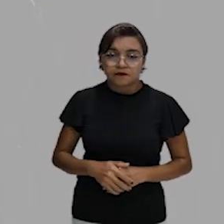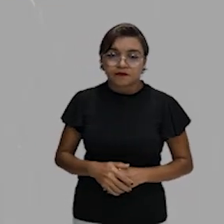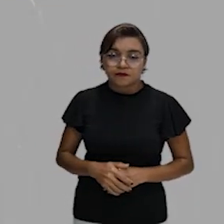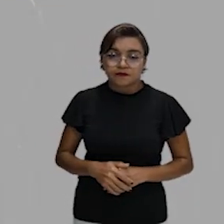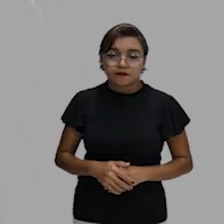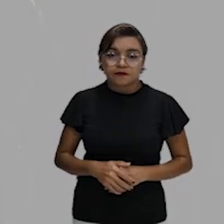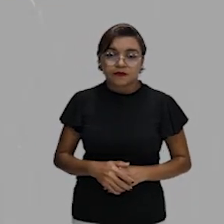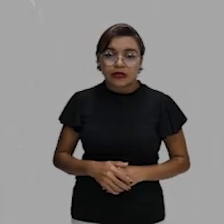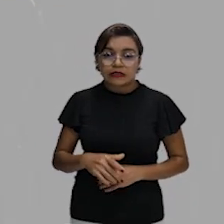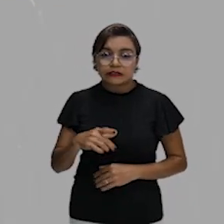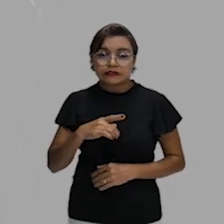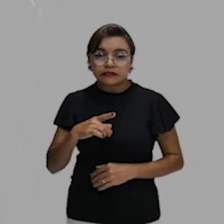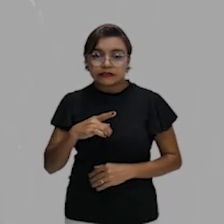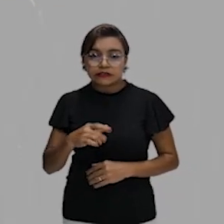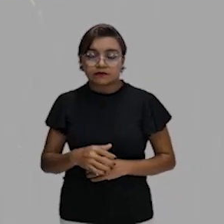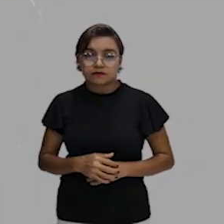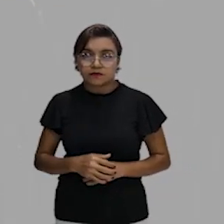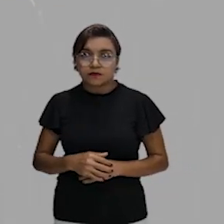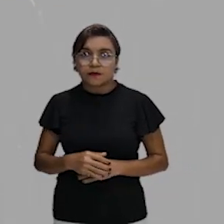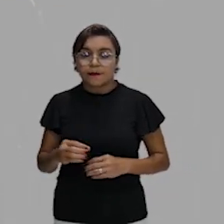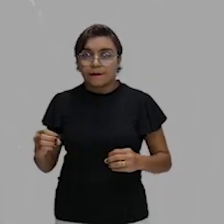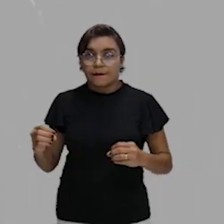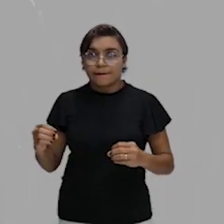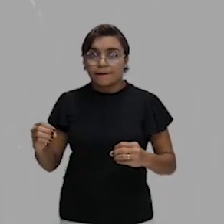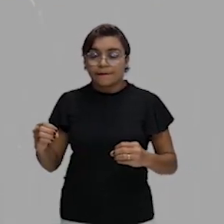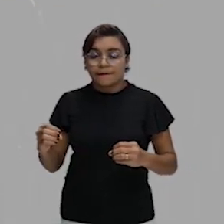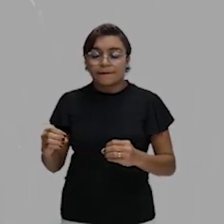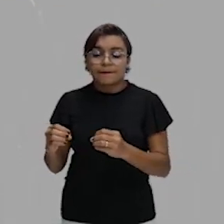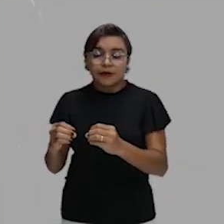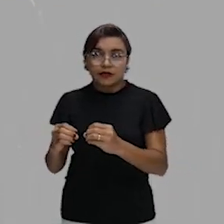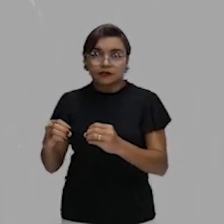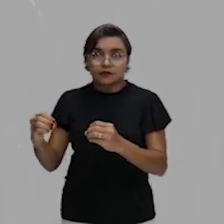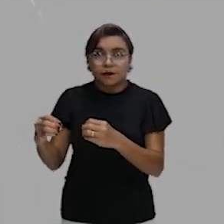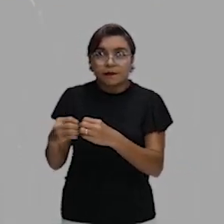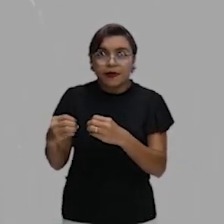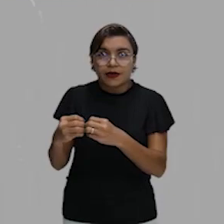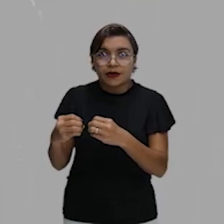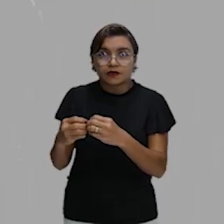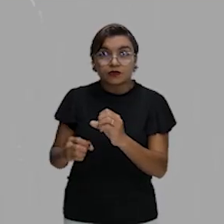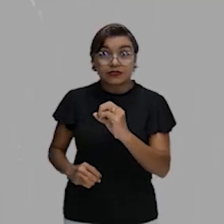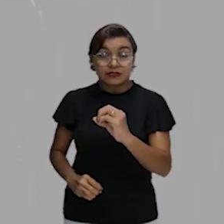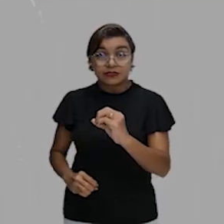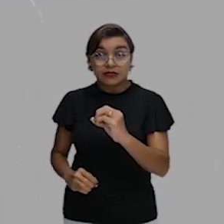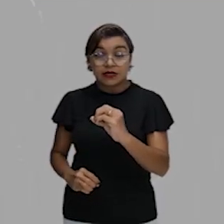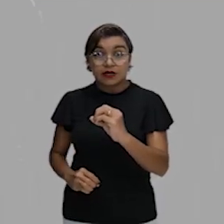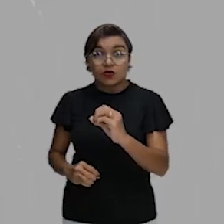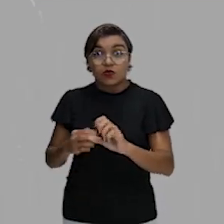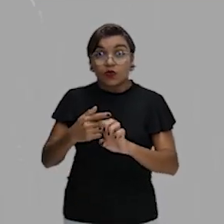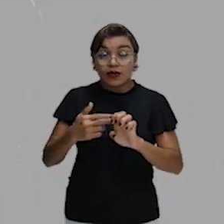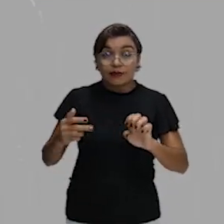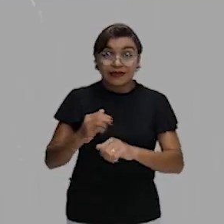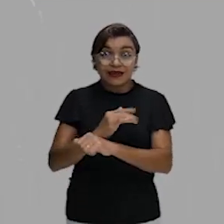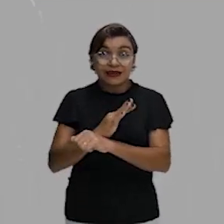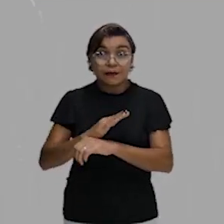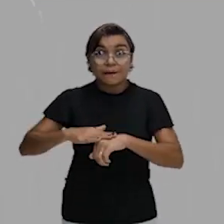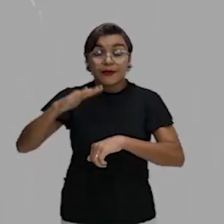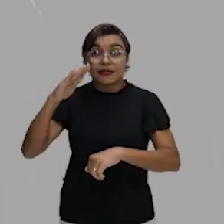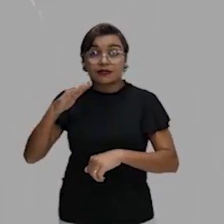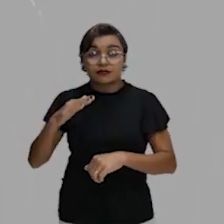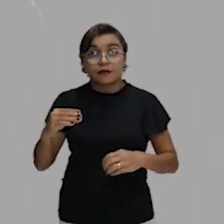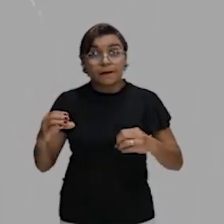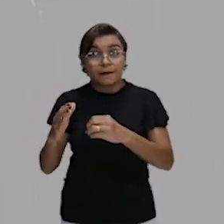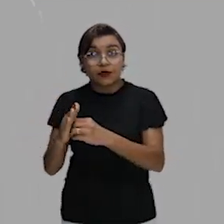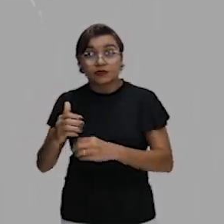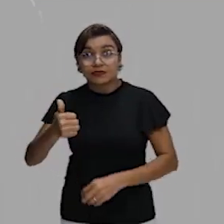Quanto mais próximo de 0 eu estiver, mais ácido o elemento fica. E quanto mais próximo de 14, mais